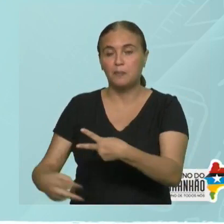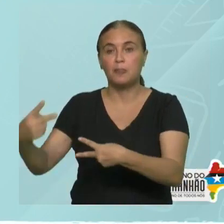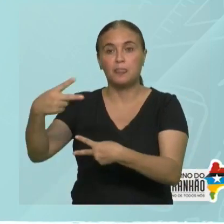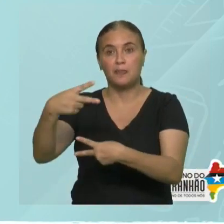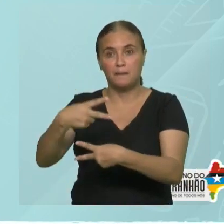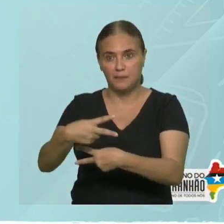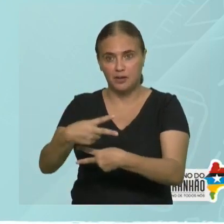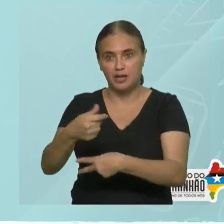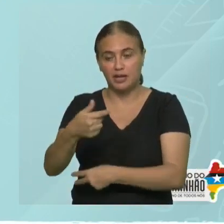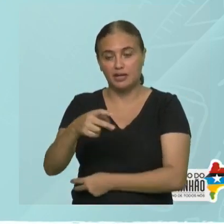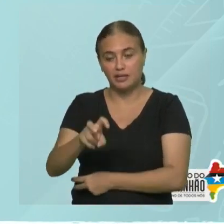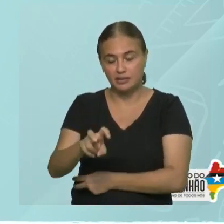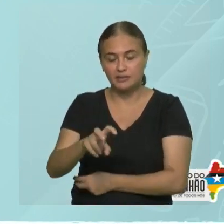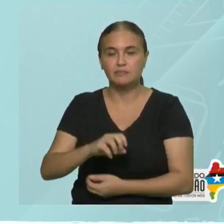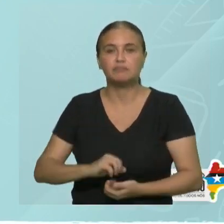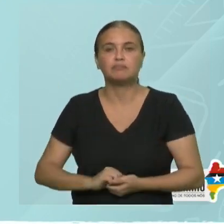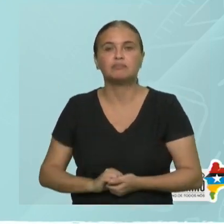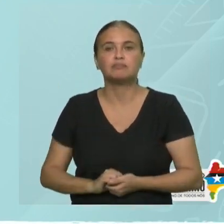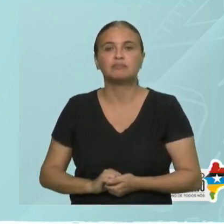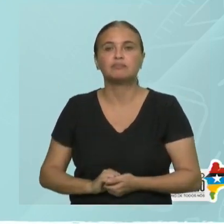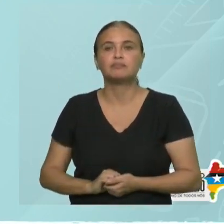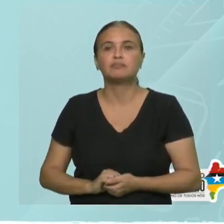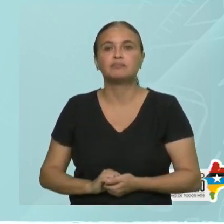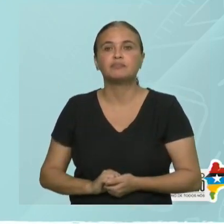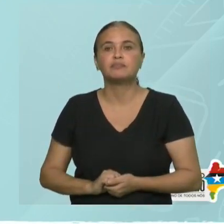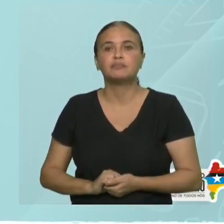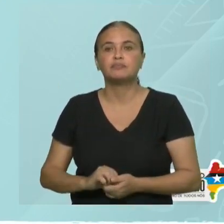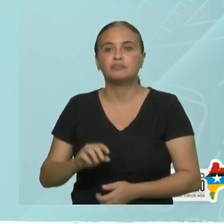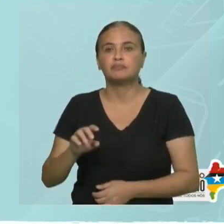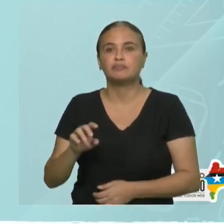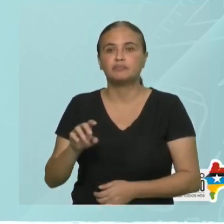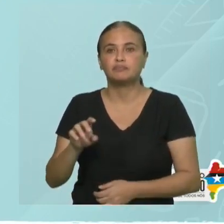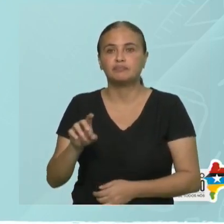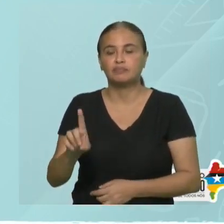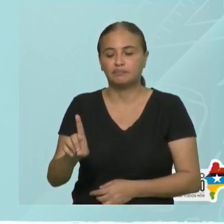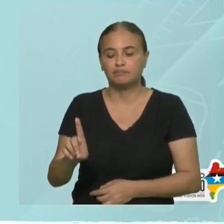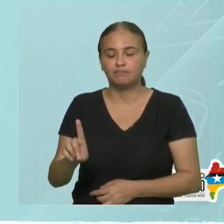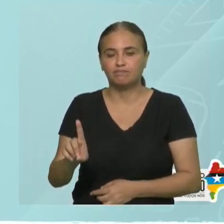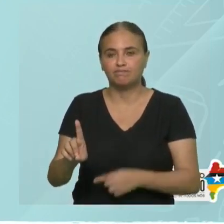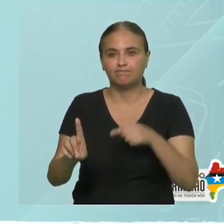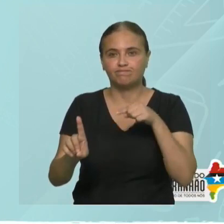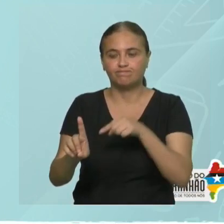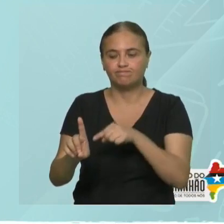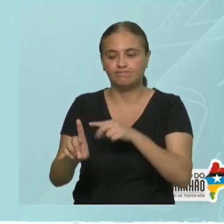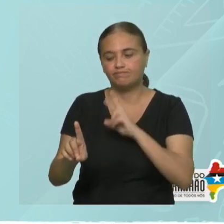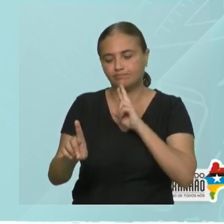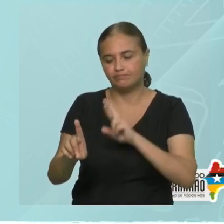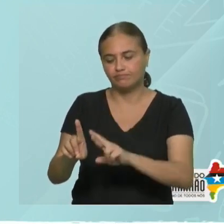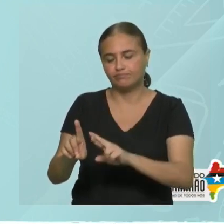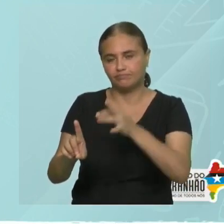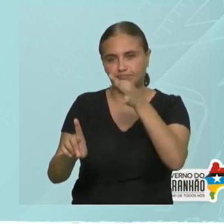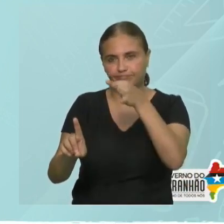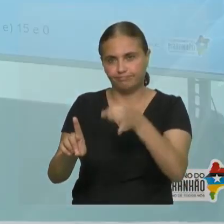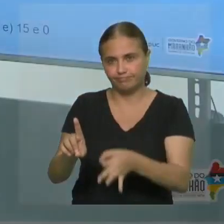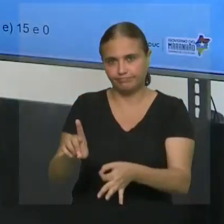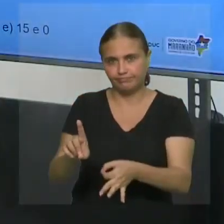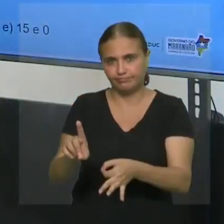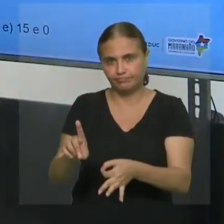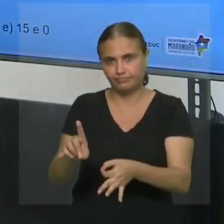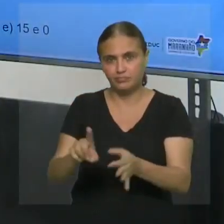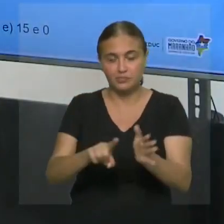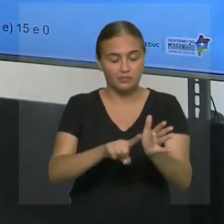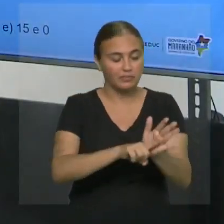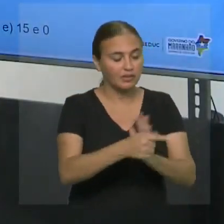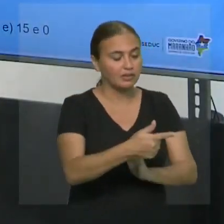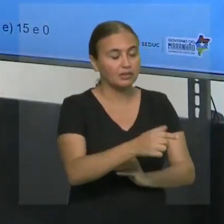é 15. Logo, a opção correta, letra... É a letra D. Beleza? Então, menos 20